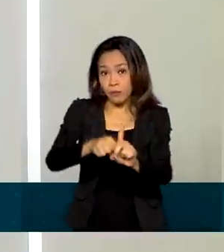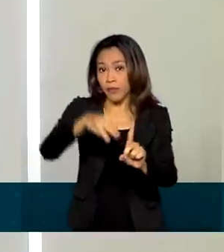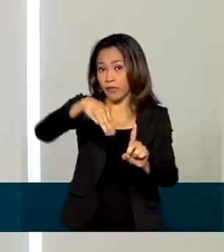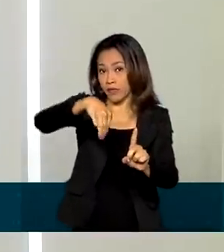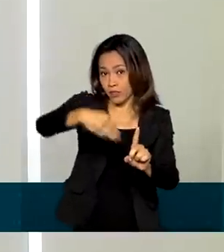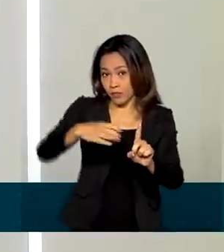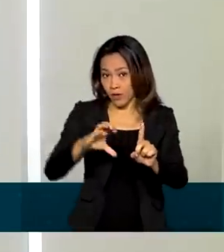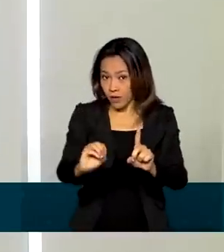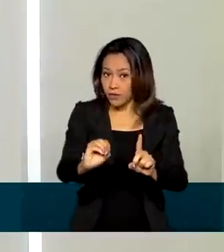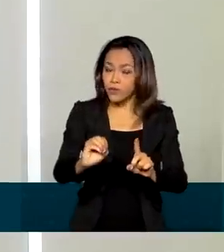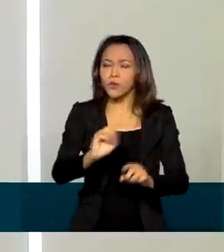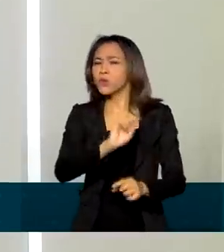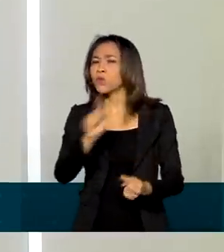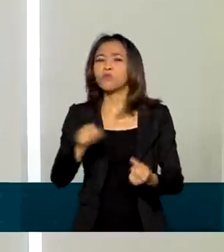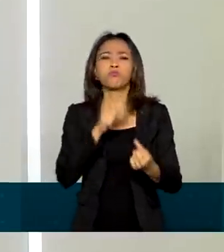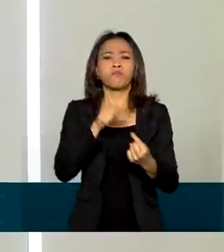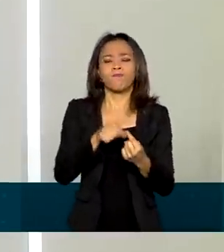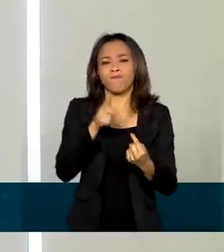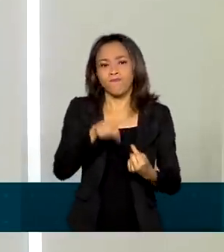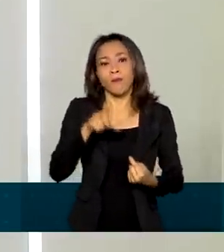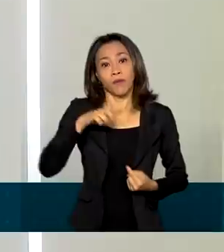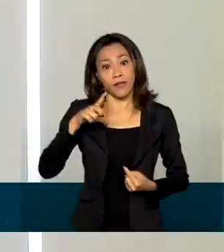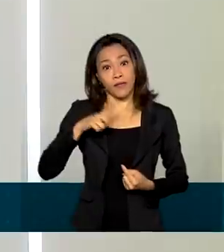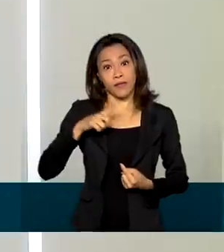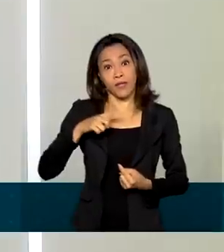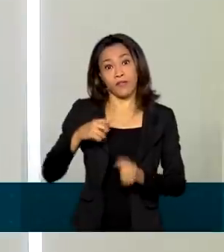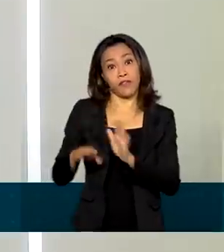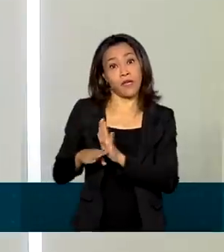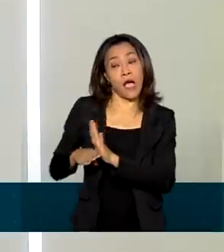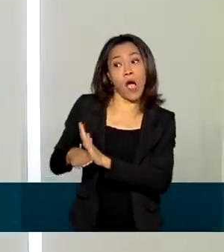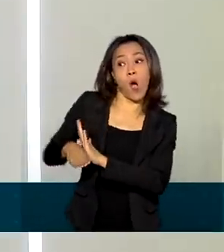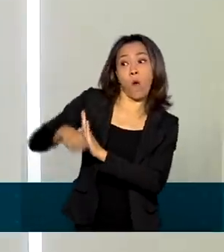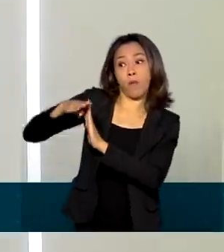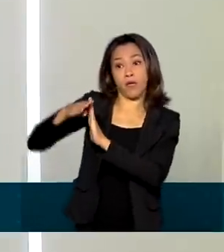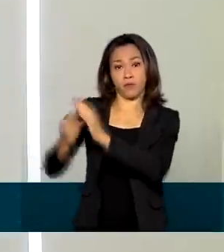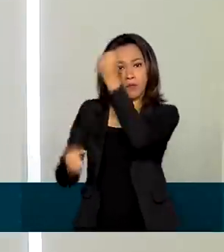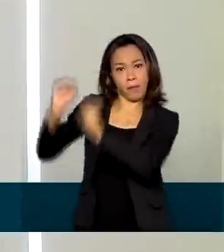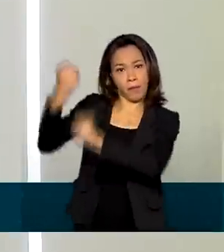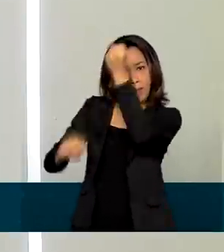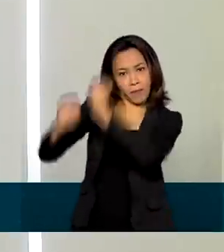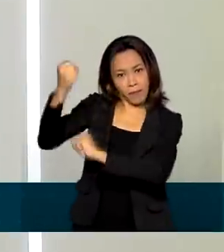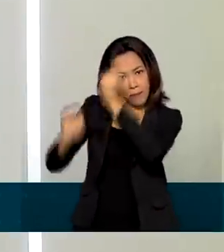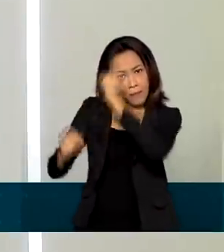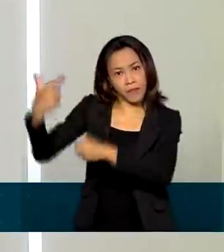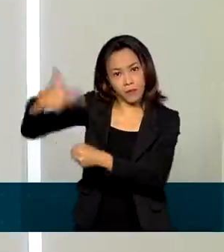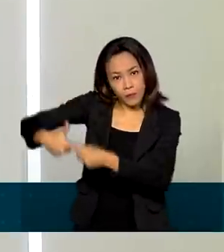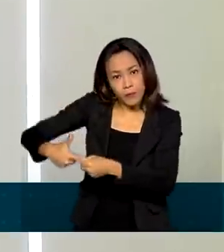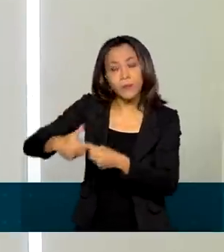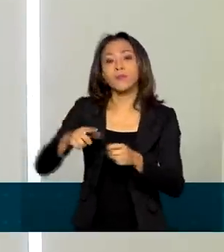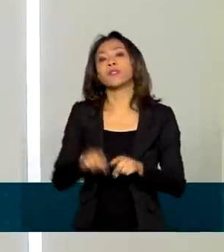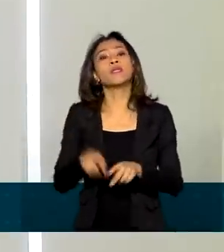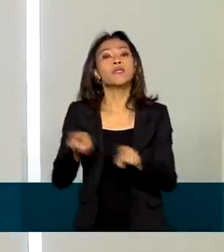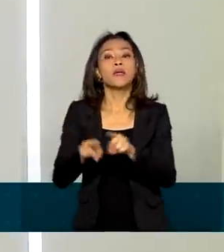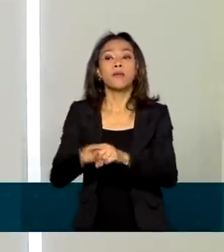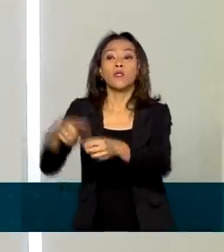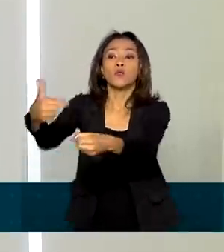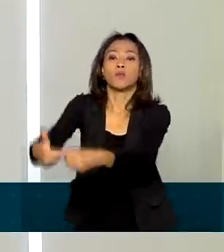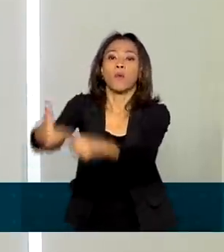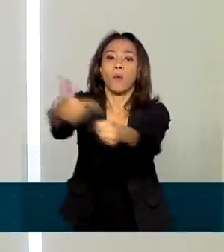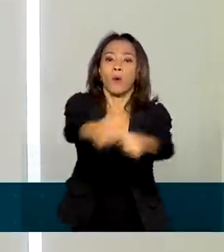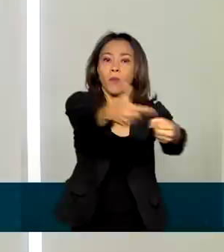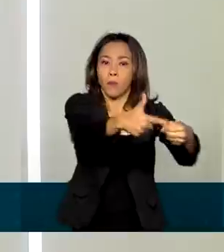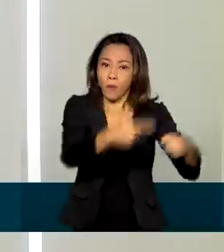A razão disso é porque houve menos aumentos nas refinarias e, consequentemente, menos aumentos nos postos de gasolina.